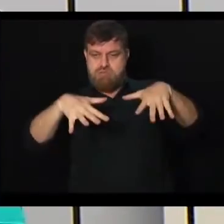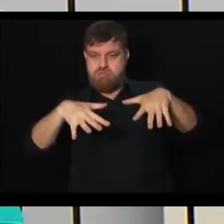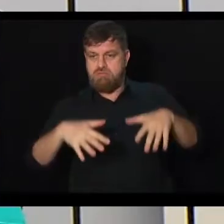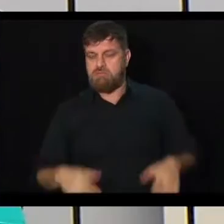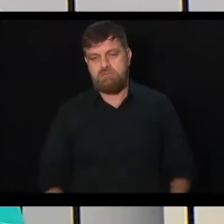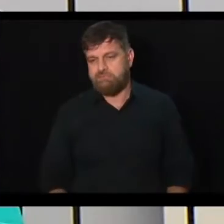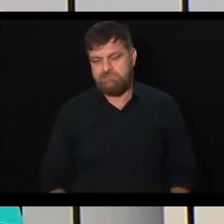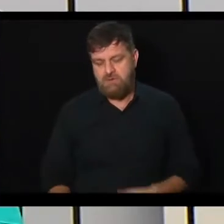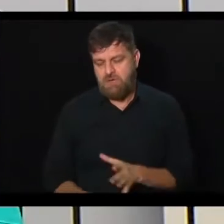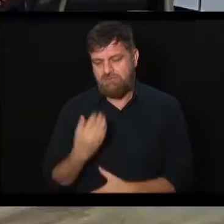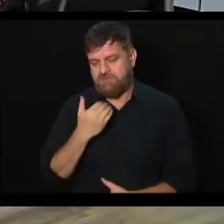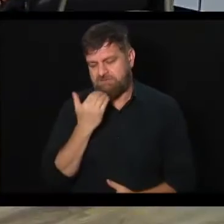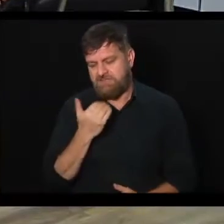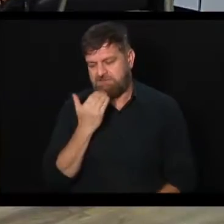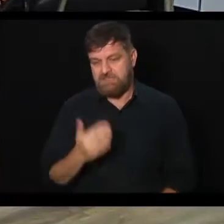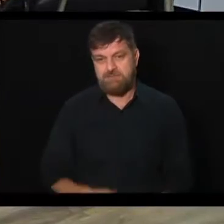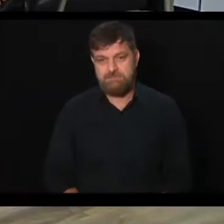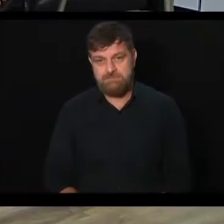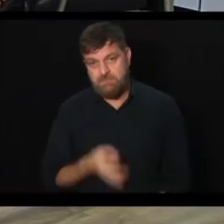Flores.